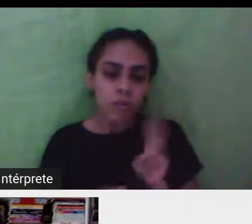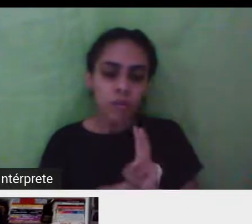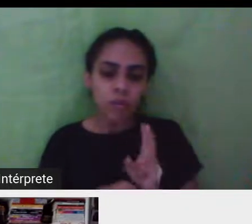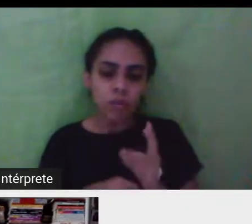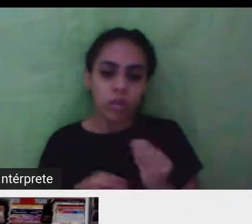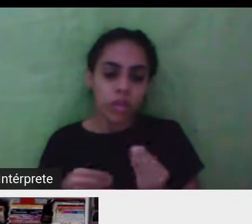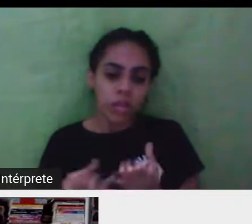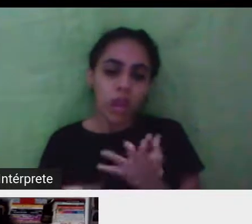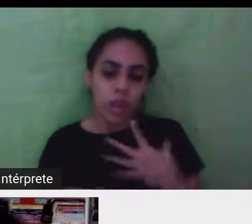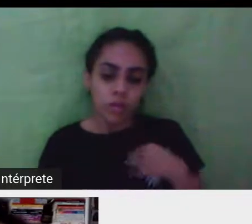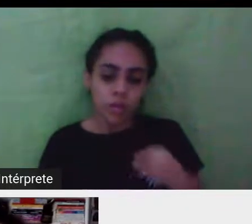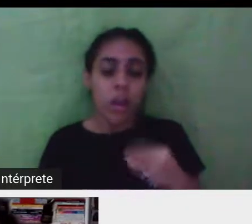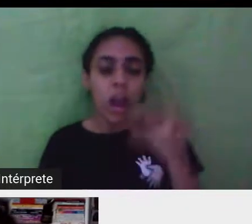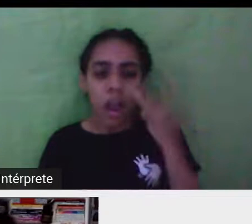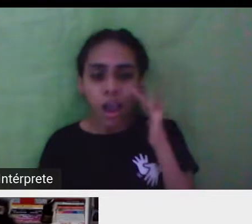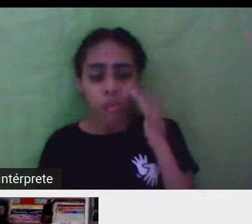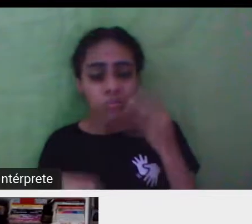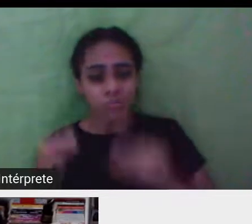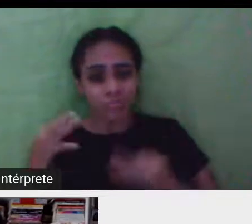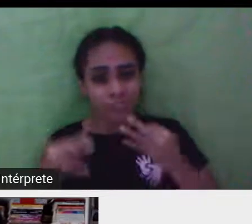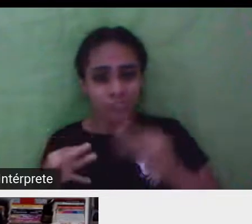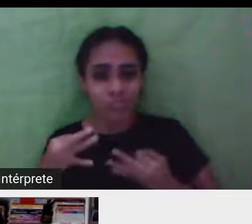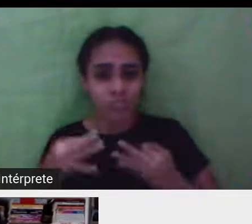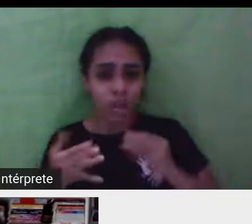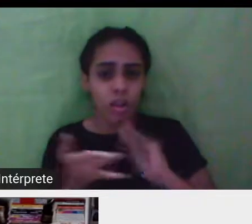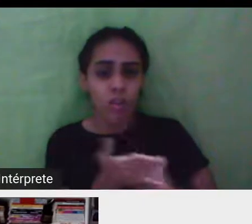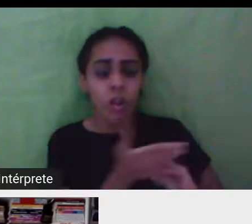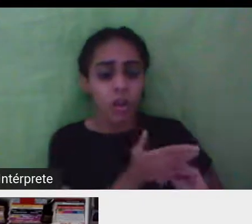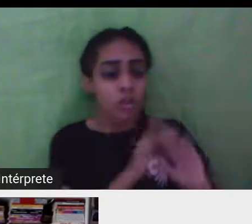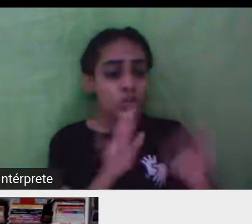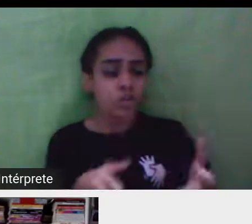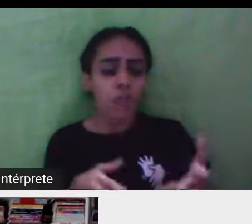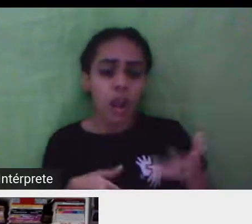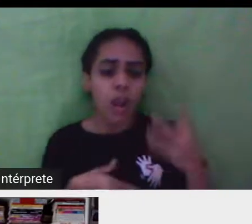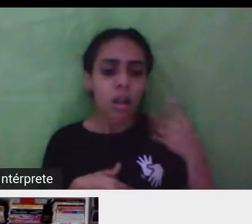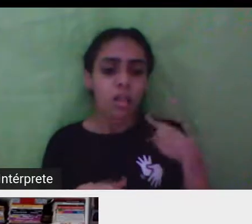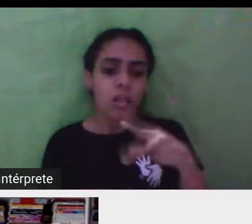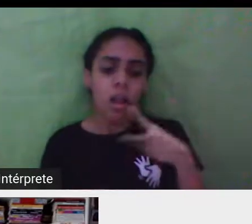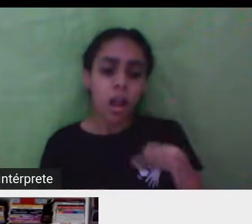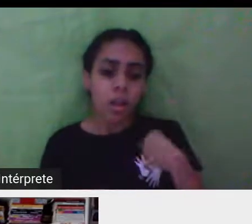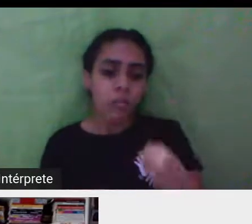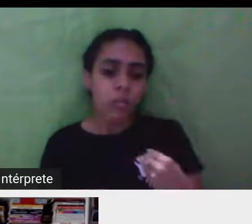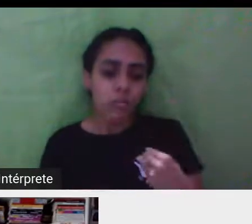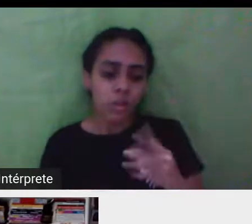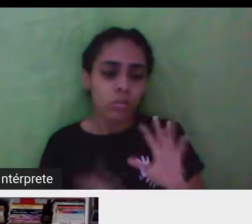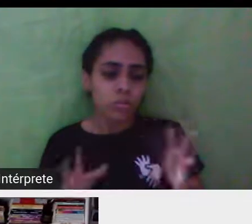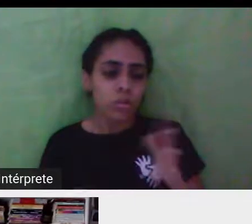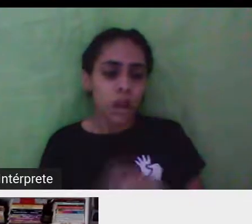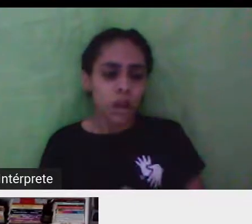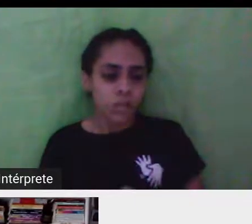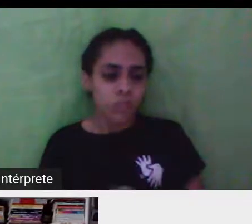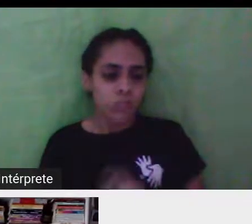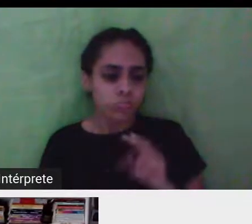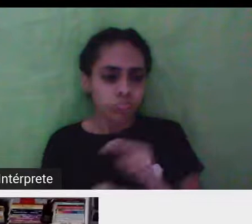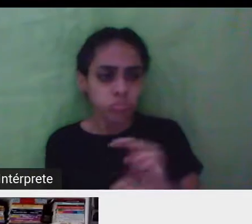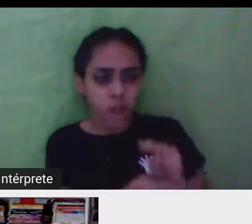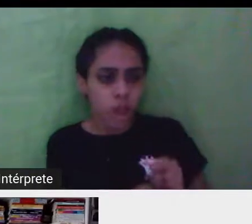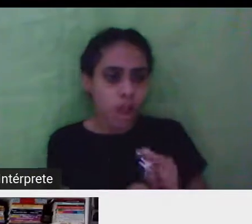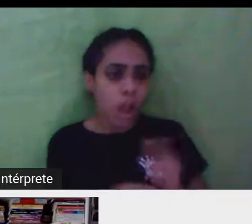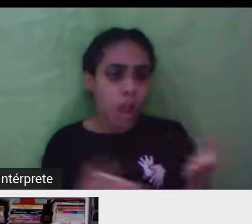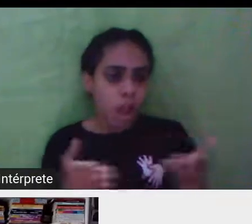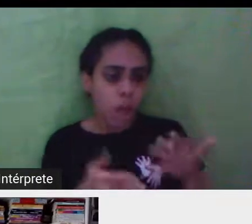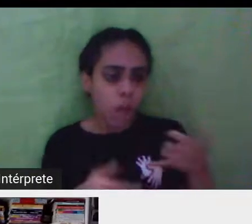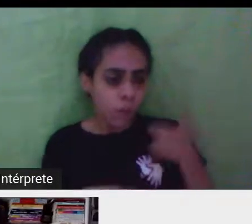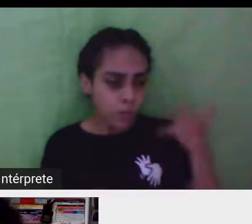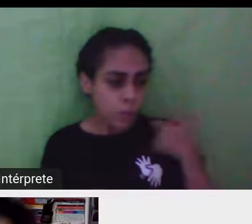injusto com elas, né, elas passaram a vida toda cuidando dos filhos e quando elas chegam a uma certa idade que elas podem ter uma